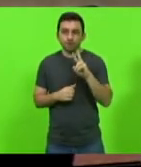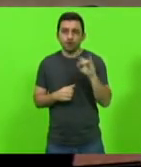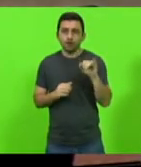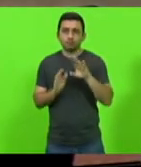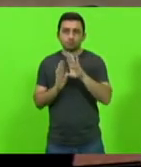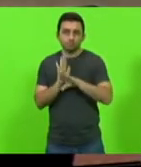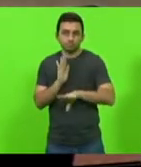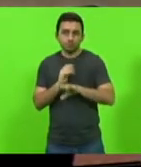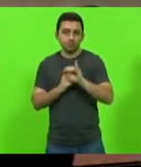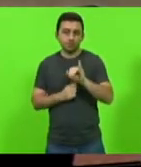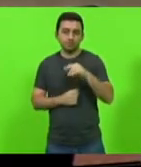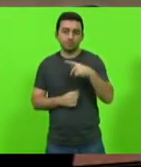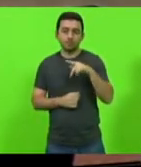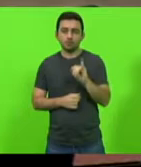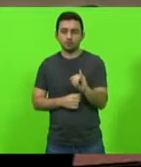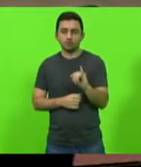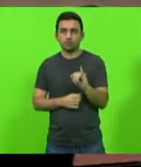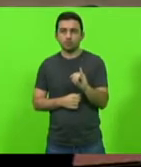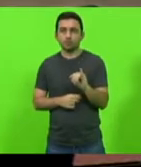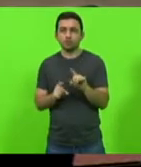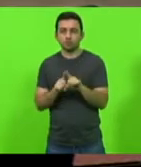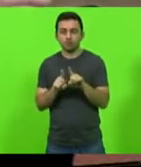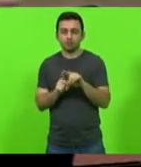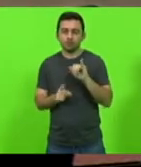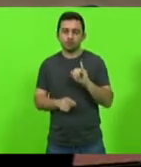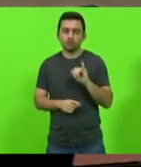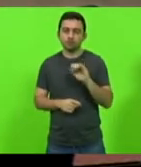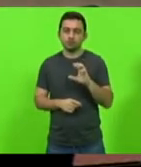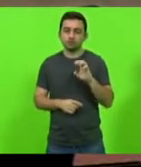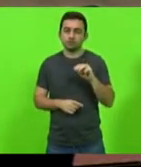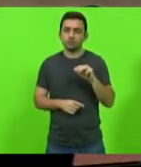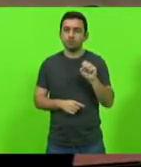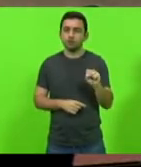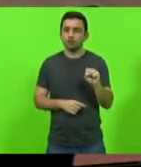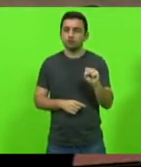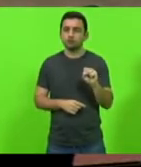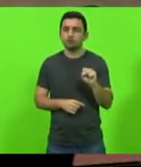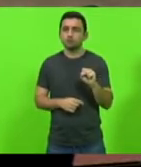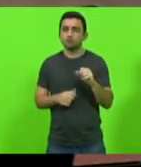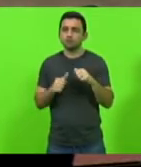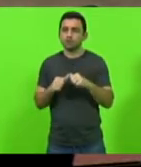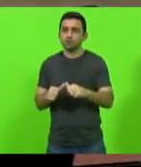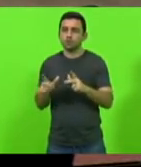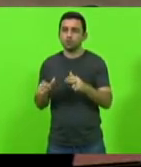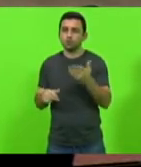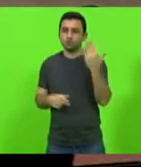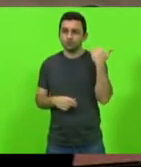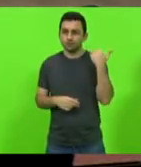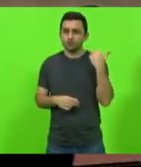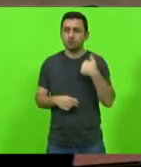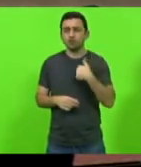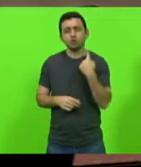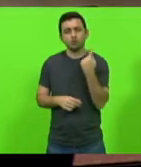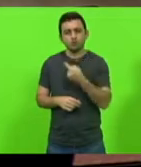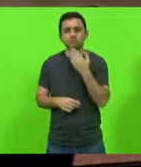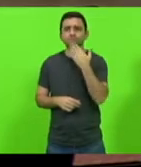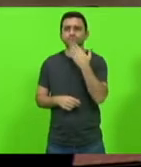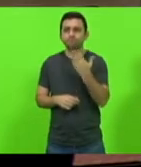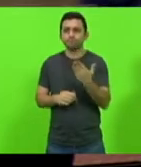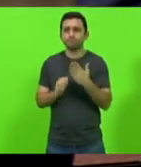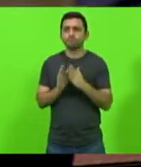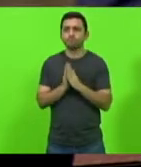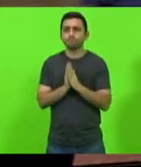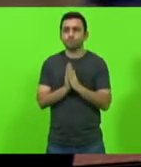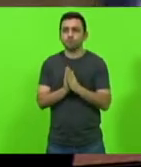IPI e o ICMS ficou no valor anterior então o nosso apelo é para que